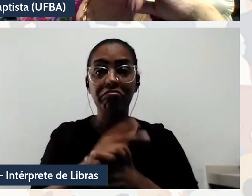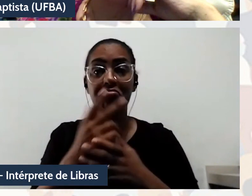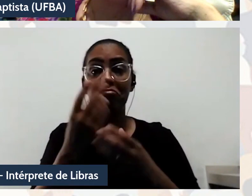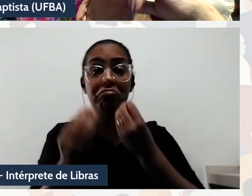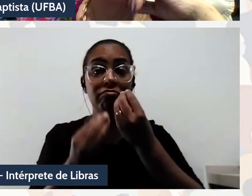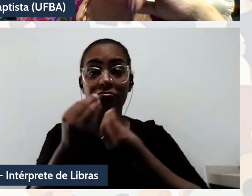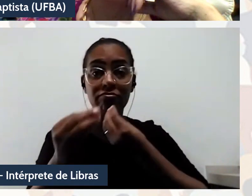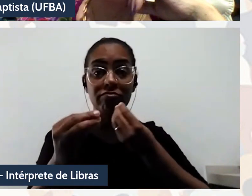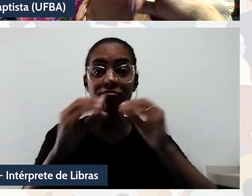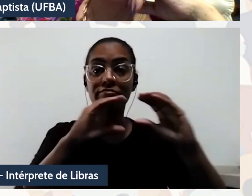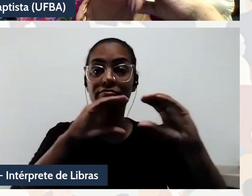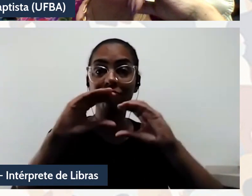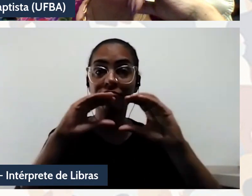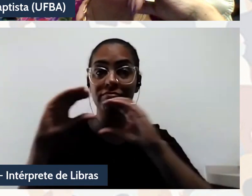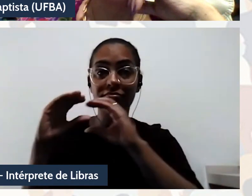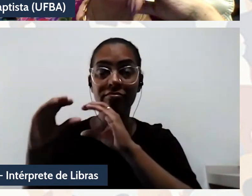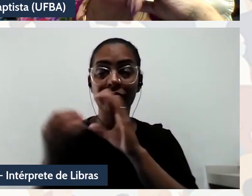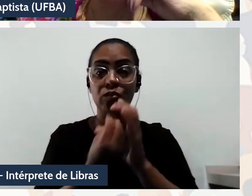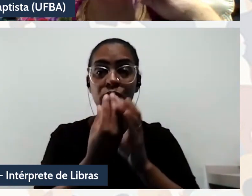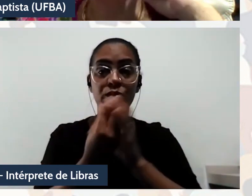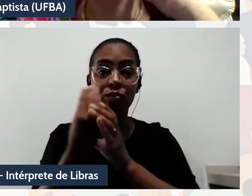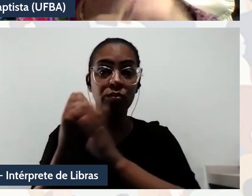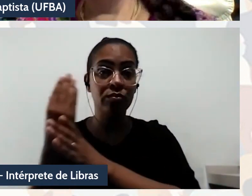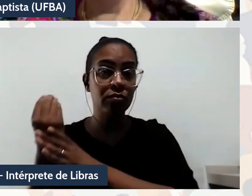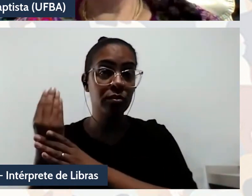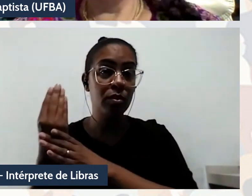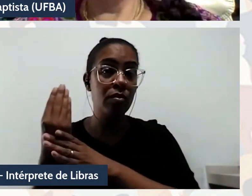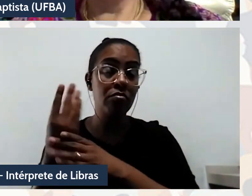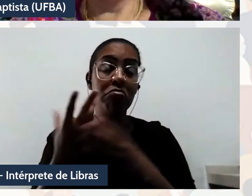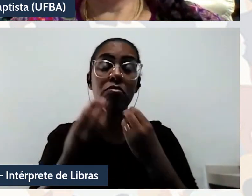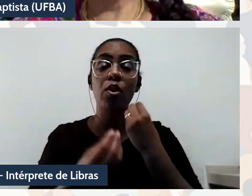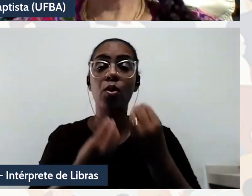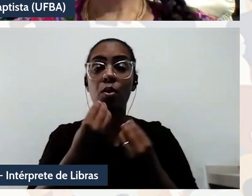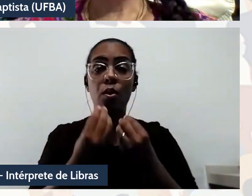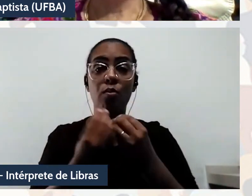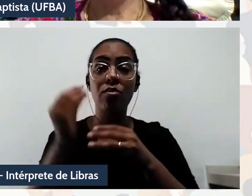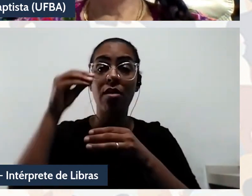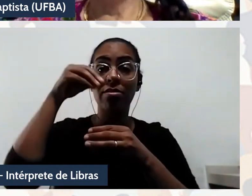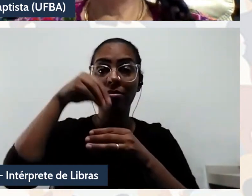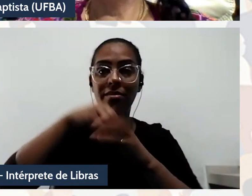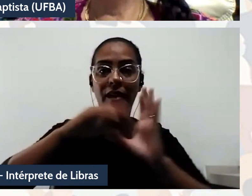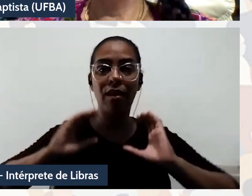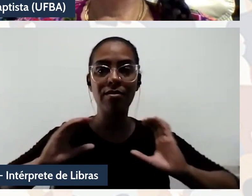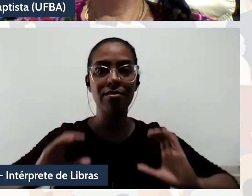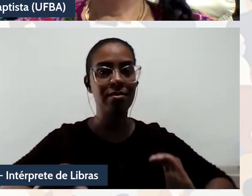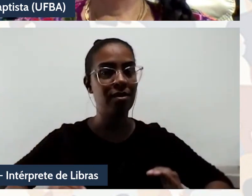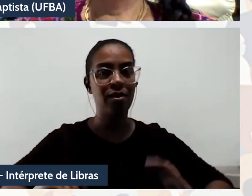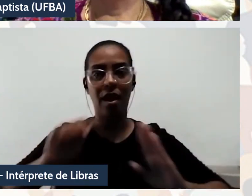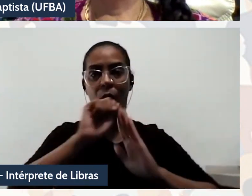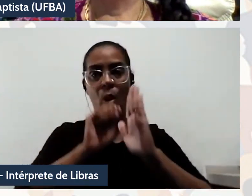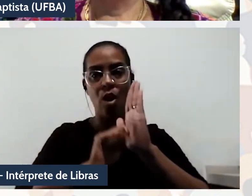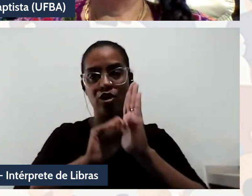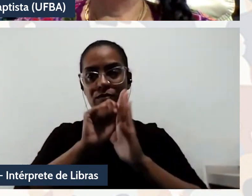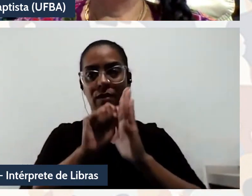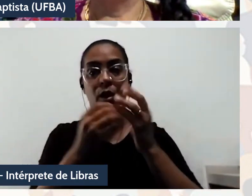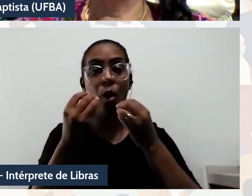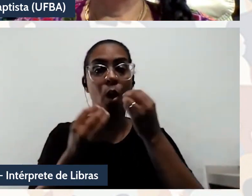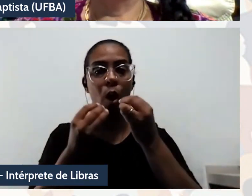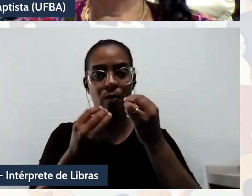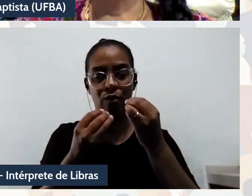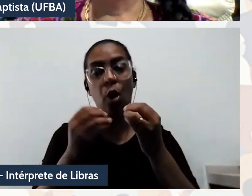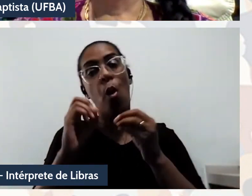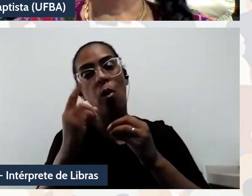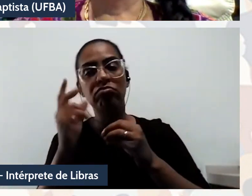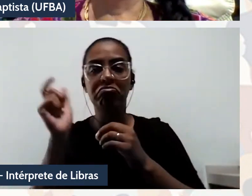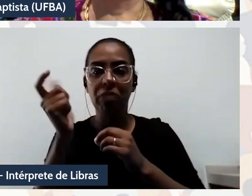ou como é possível criar um hiato dentro dessa cidadania algorítmica, porque, do contrário, a